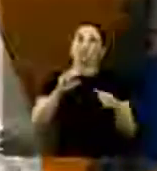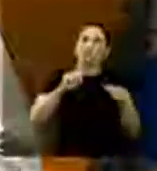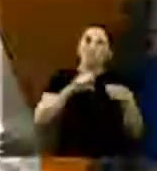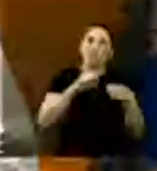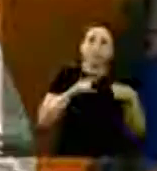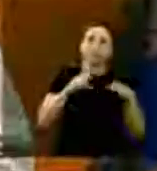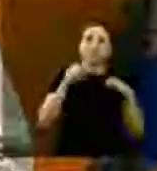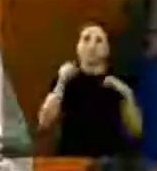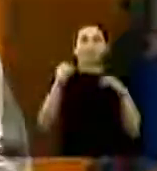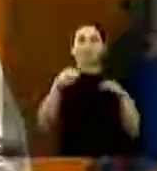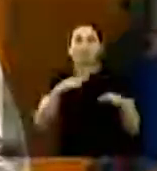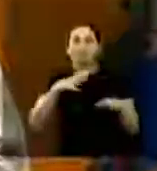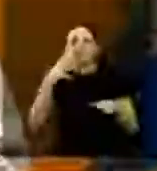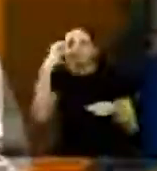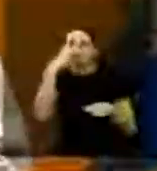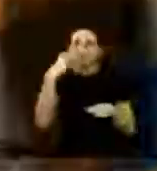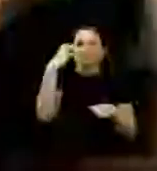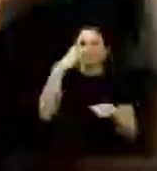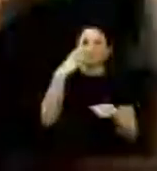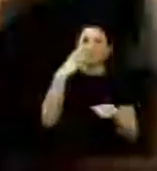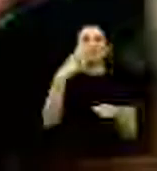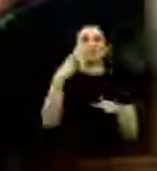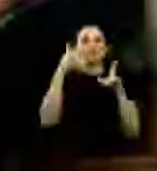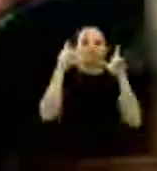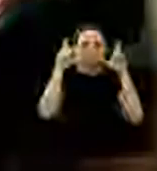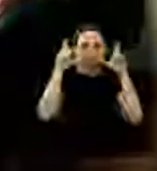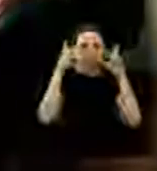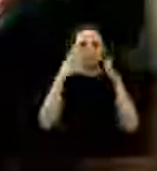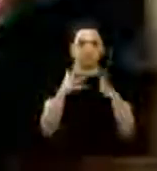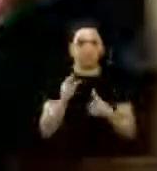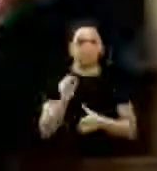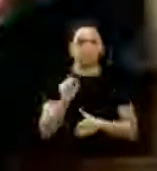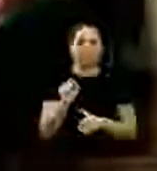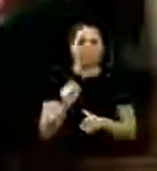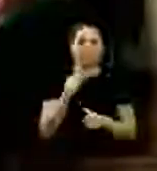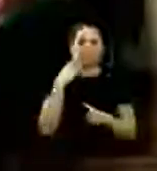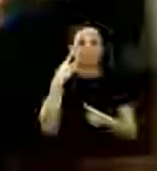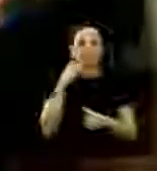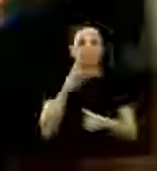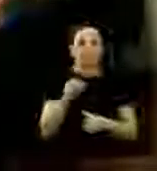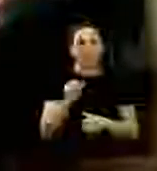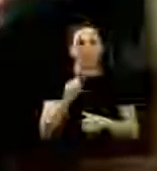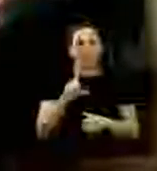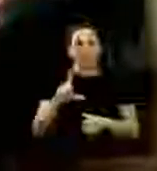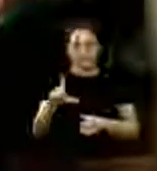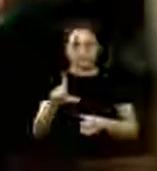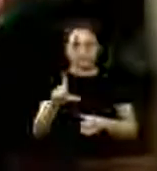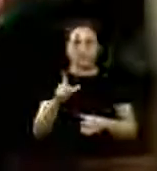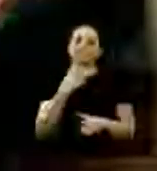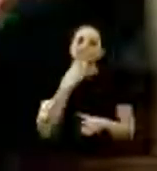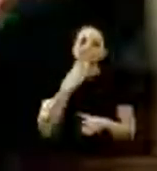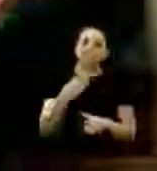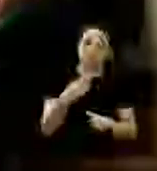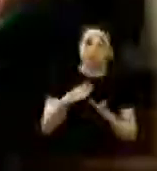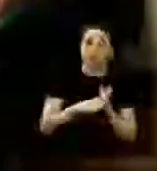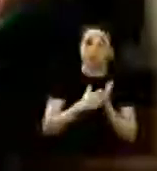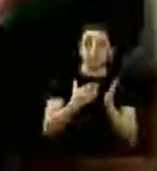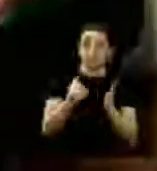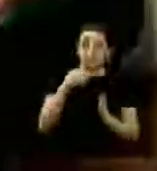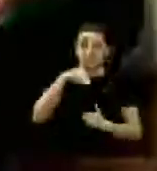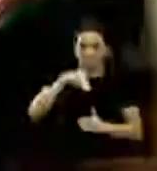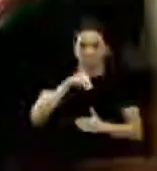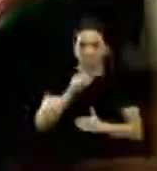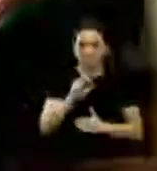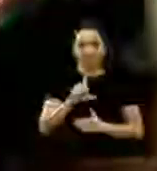apaixonado por fotografia. O vereador Robert Valfraz faz o pedido para a matéria publicada no jornal O Imparcial,